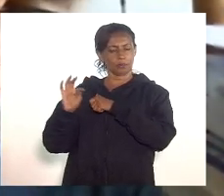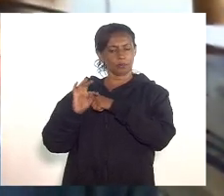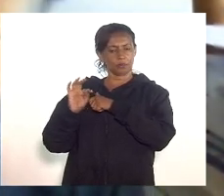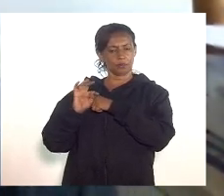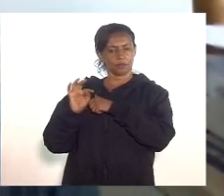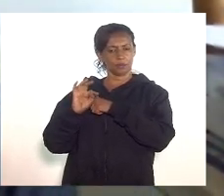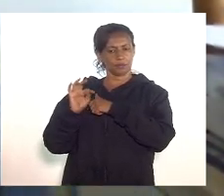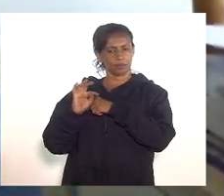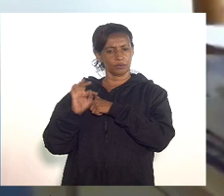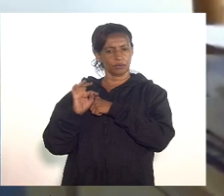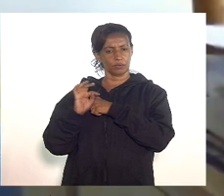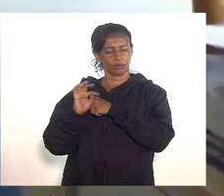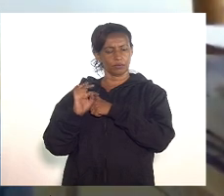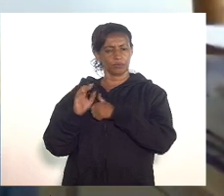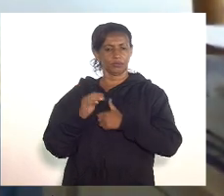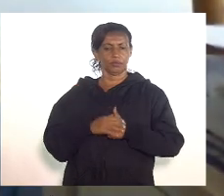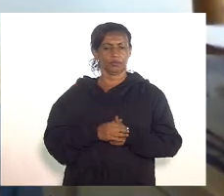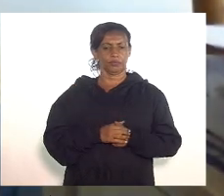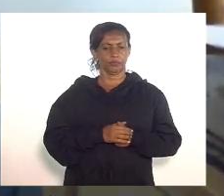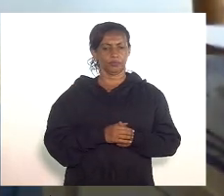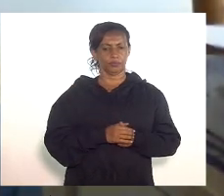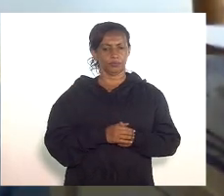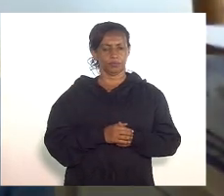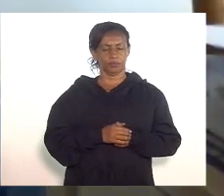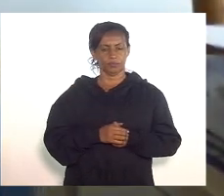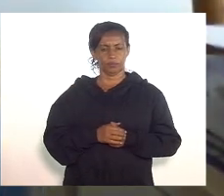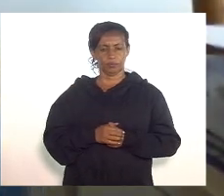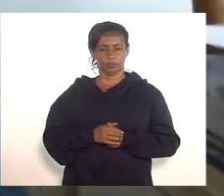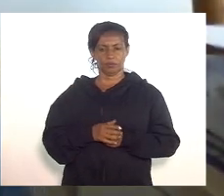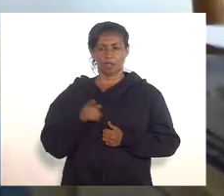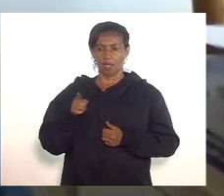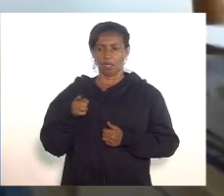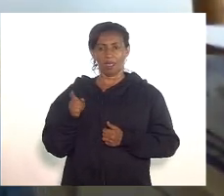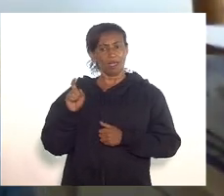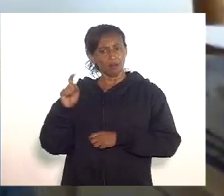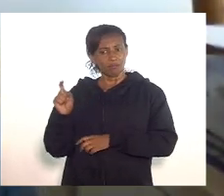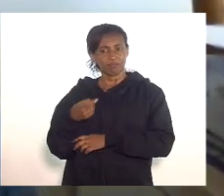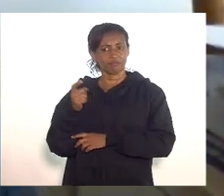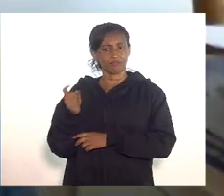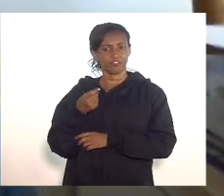um é incentivo fiscal